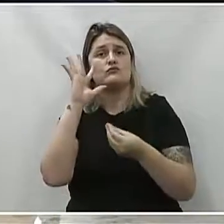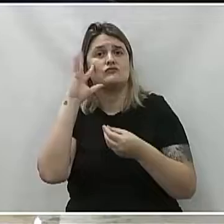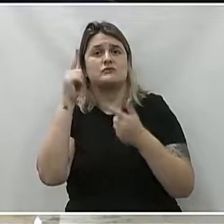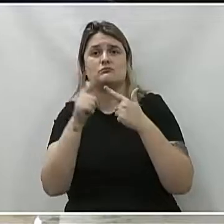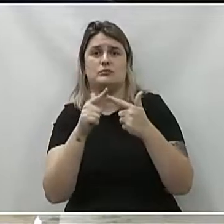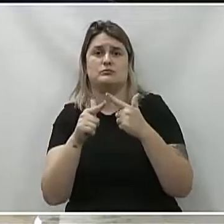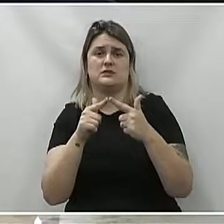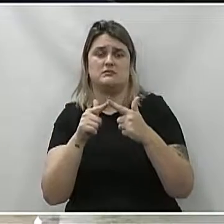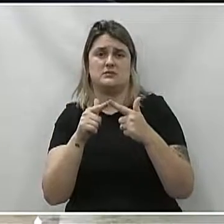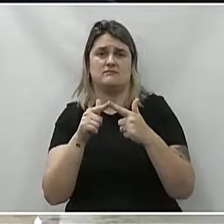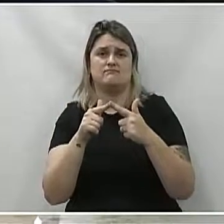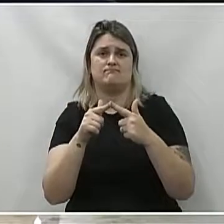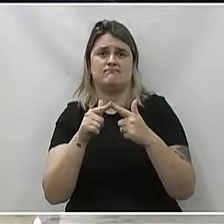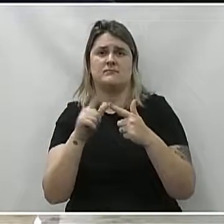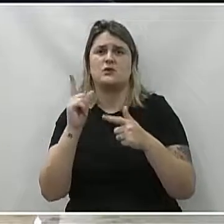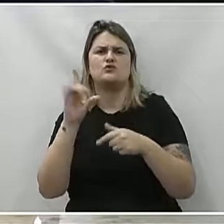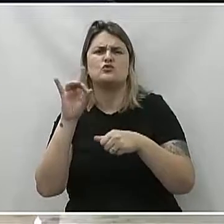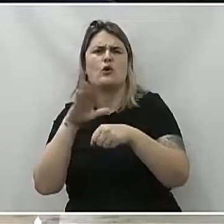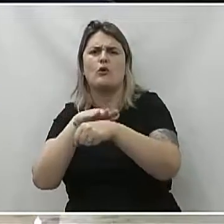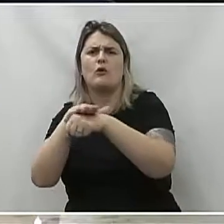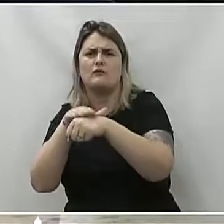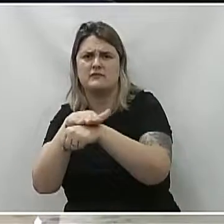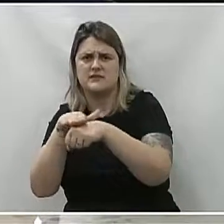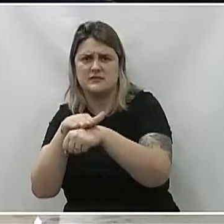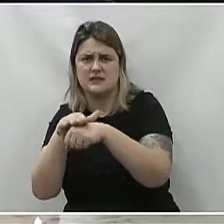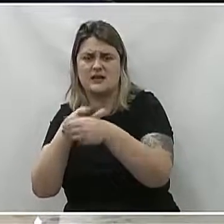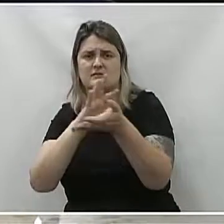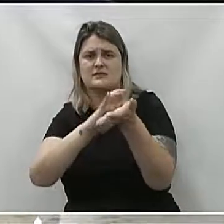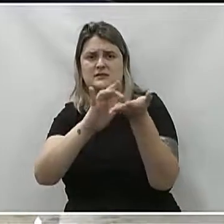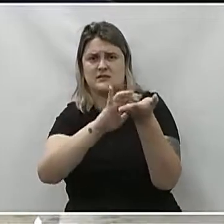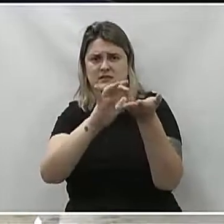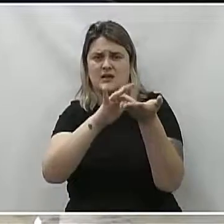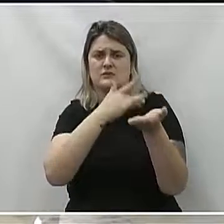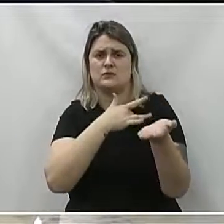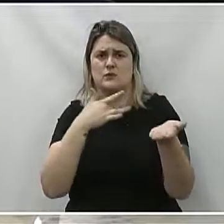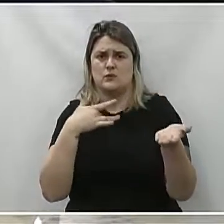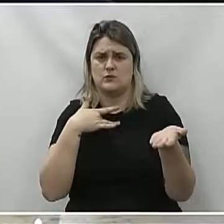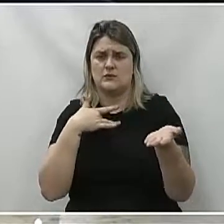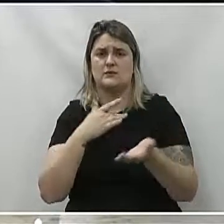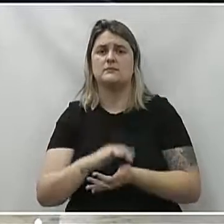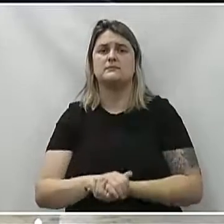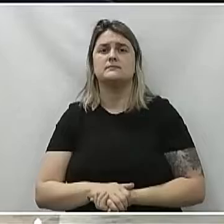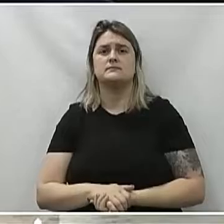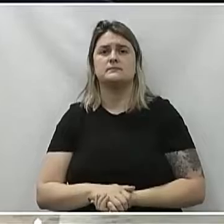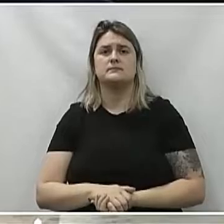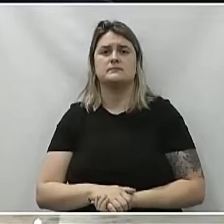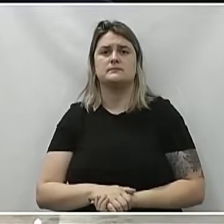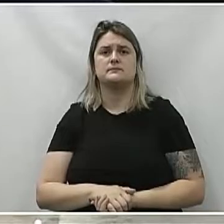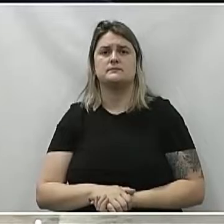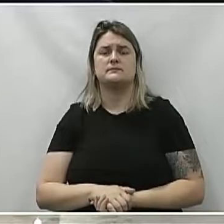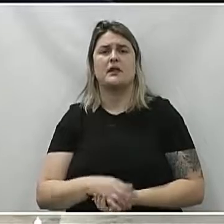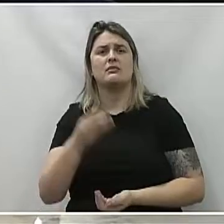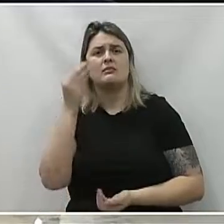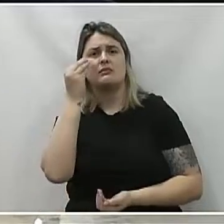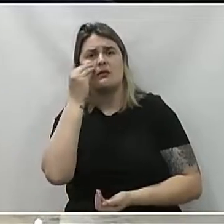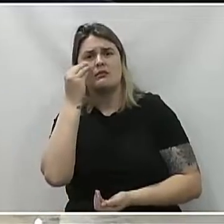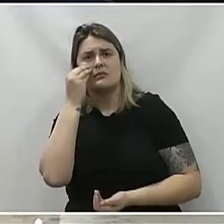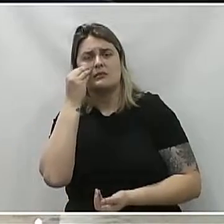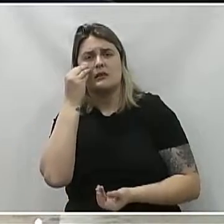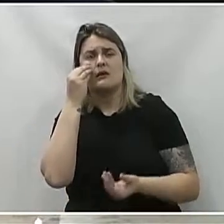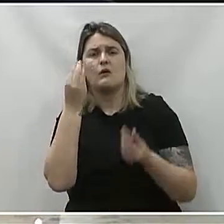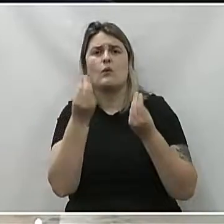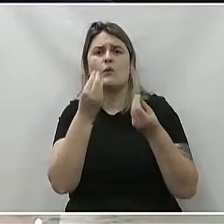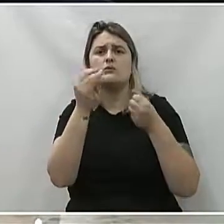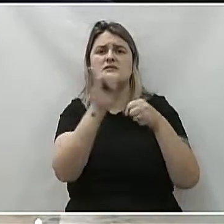possa estar, além de conversar com os secretários que estão nas pastas hoje, é buscar meios também